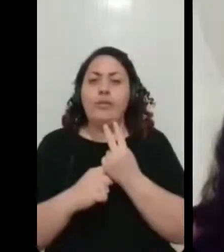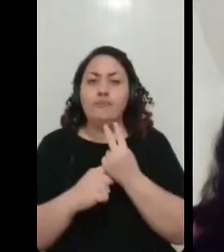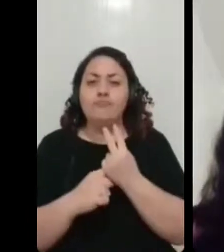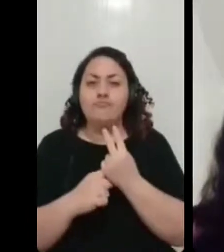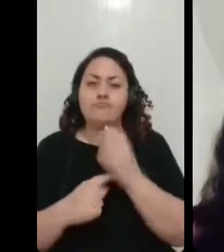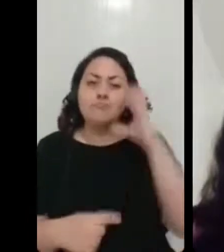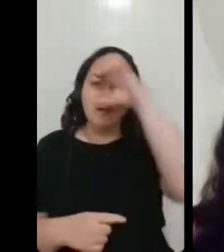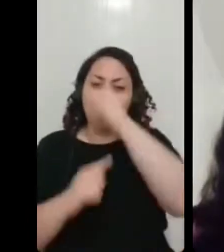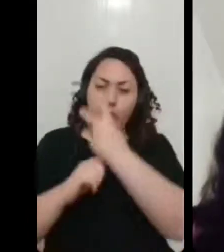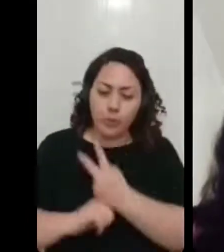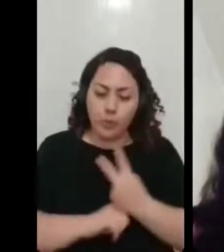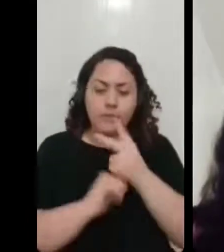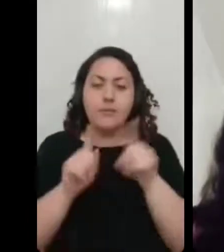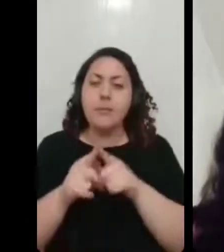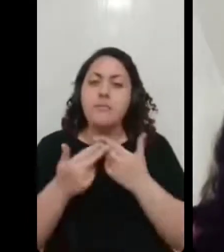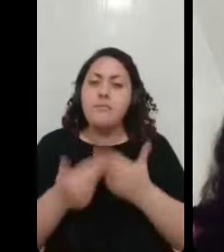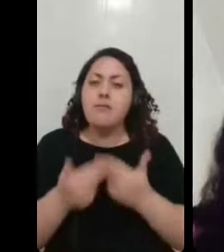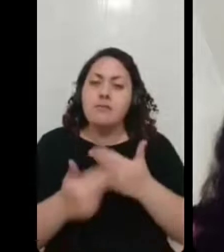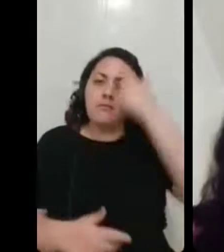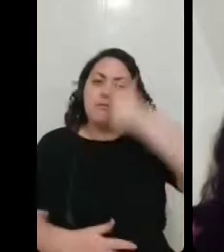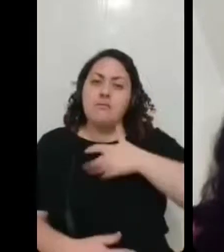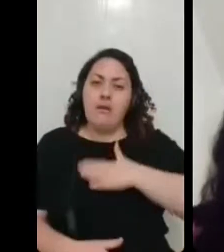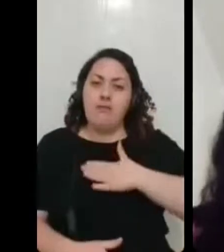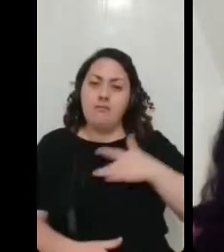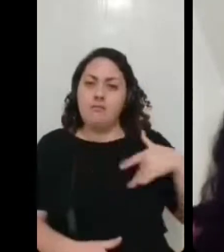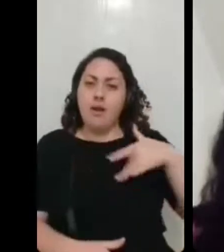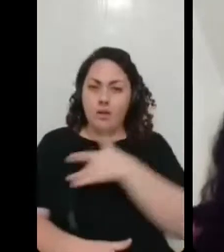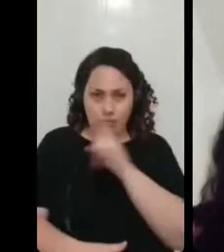essa paciência com a gente, assim, na... Isso é bem importante.